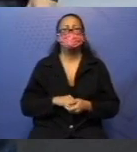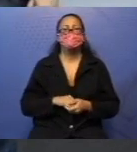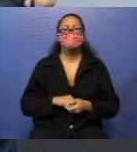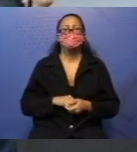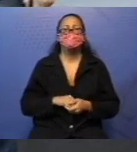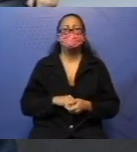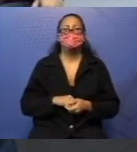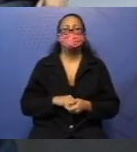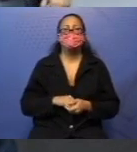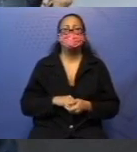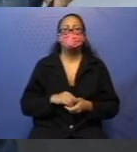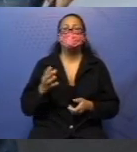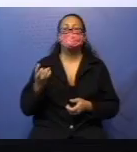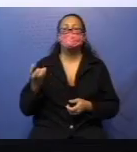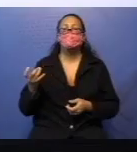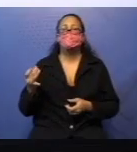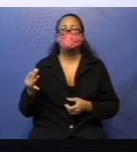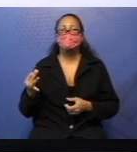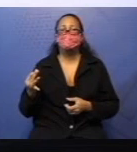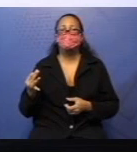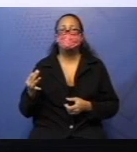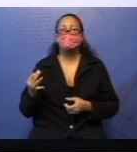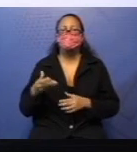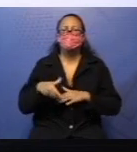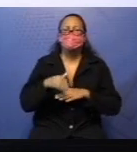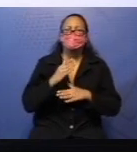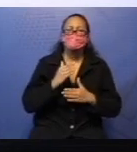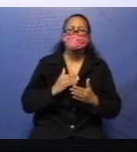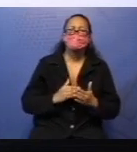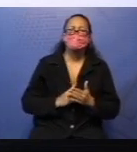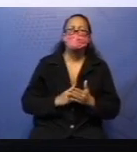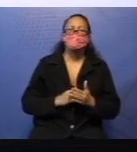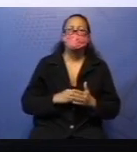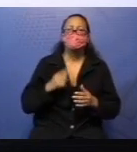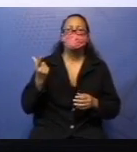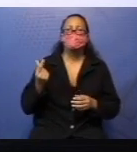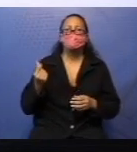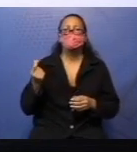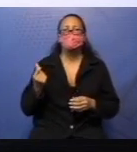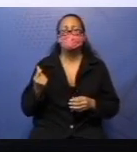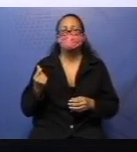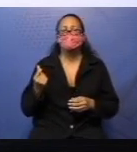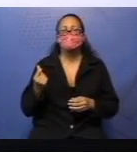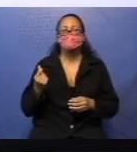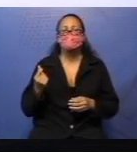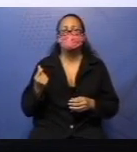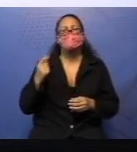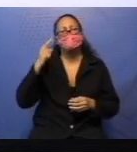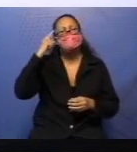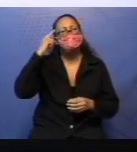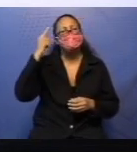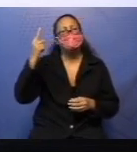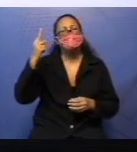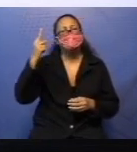Olha, ela contou o todo. Todo o dinheiro. O todo. Que ideia me remete o todo?